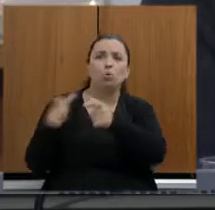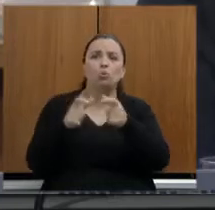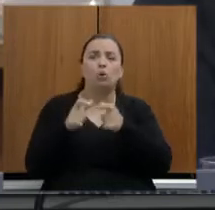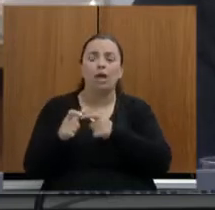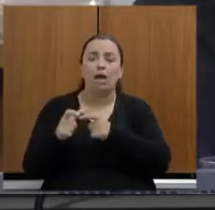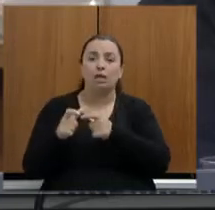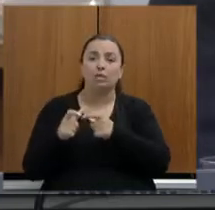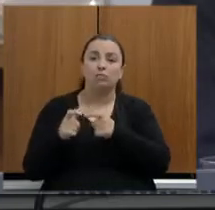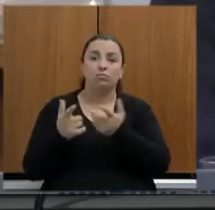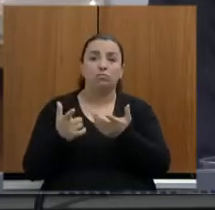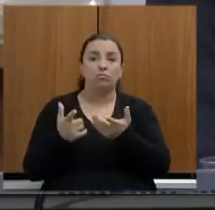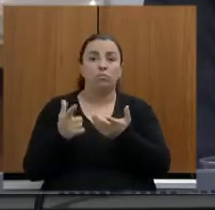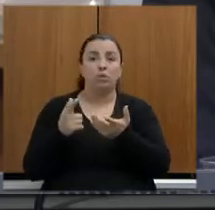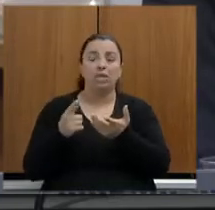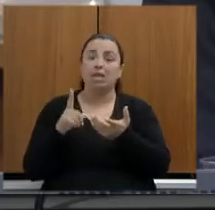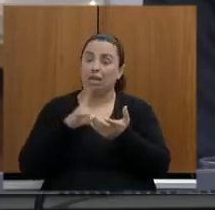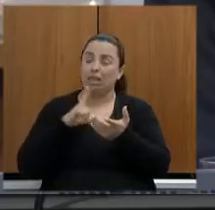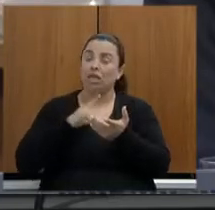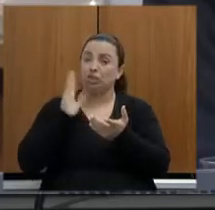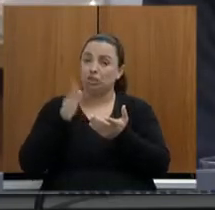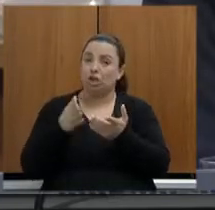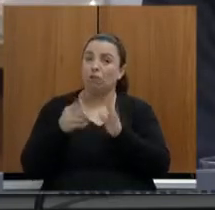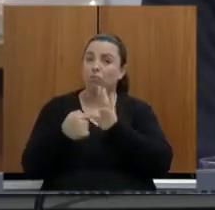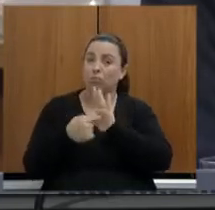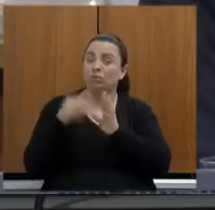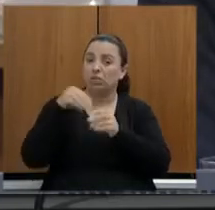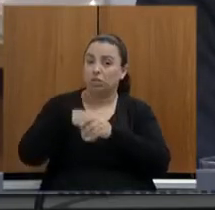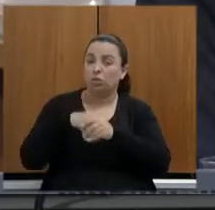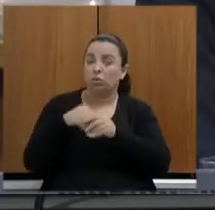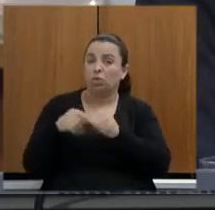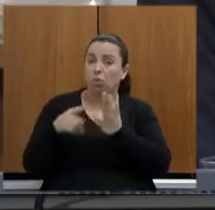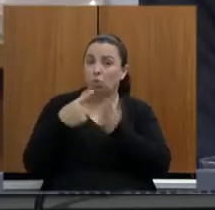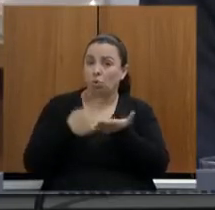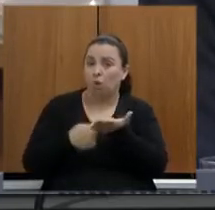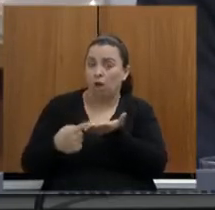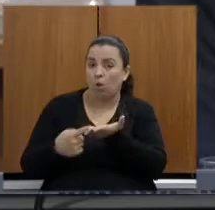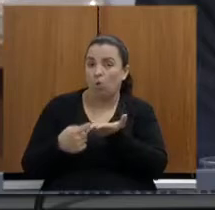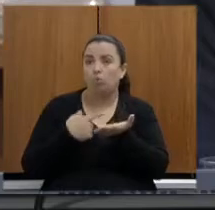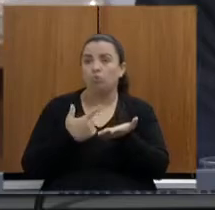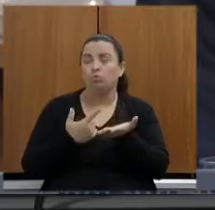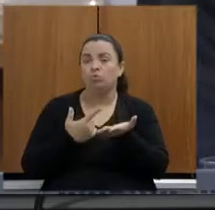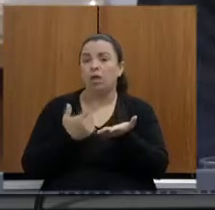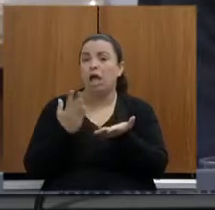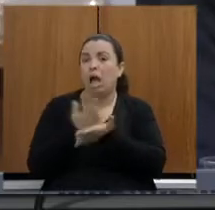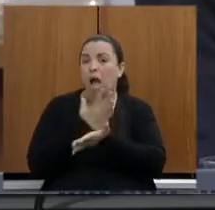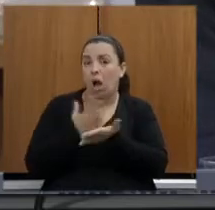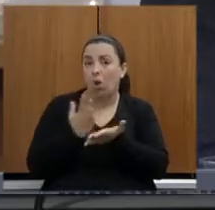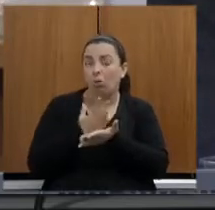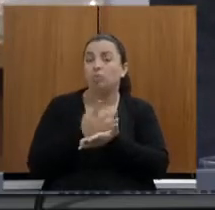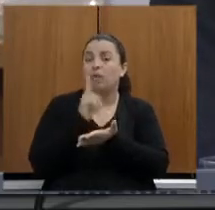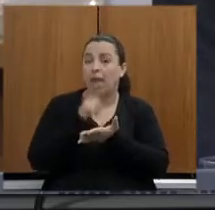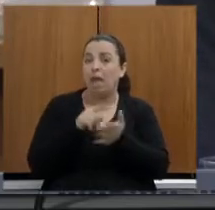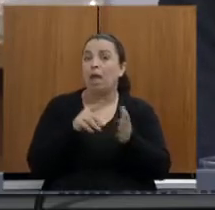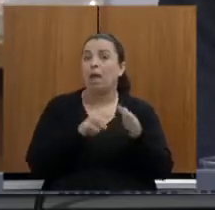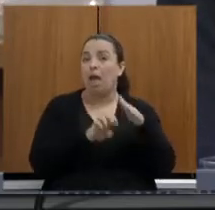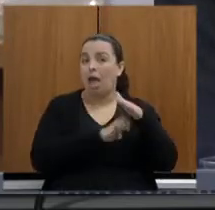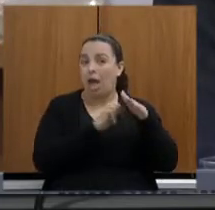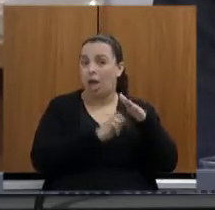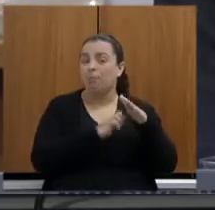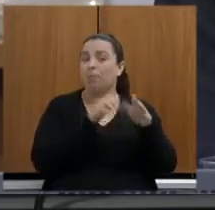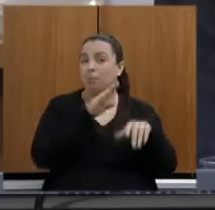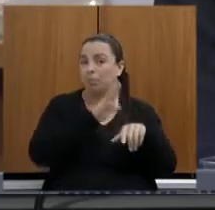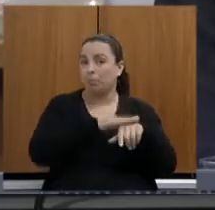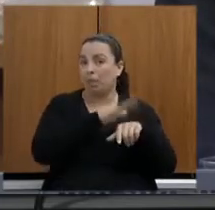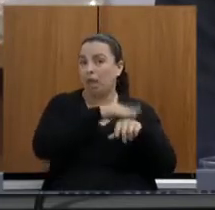acordo. Alguns deles são investidos diretamente pela Vale ou transferidos